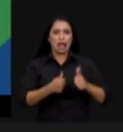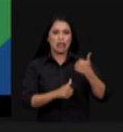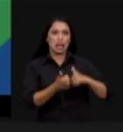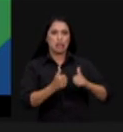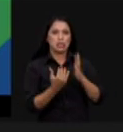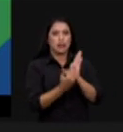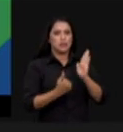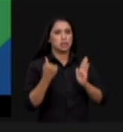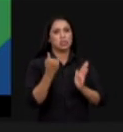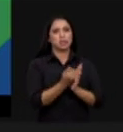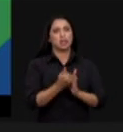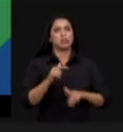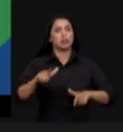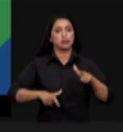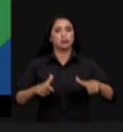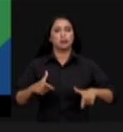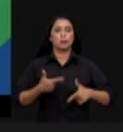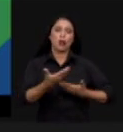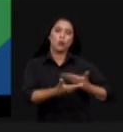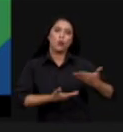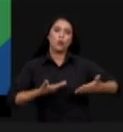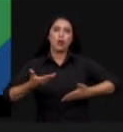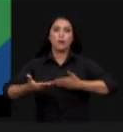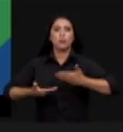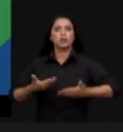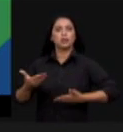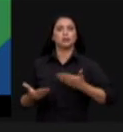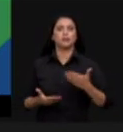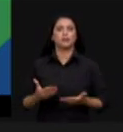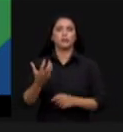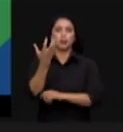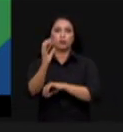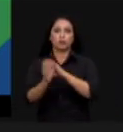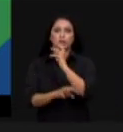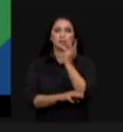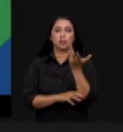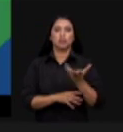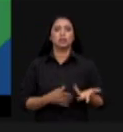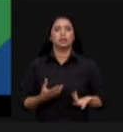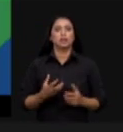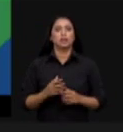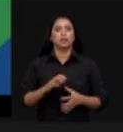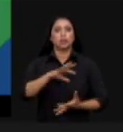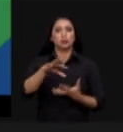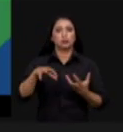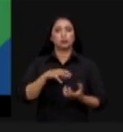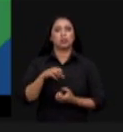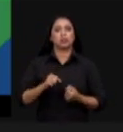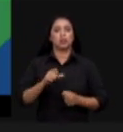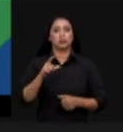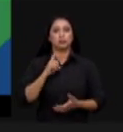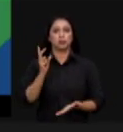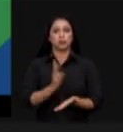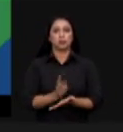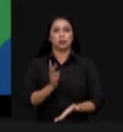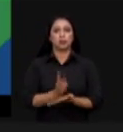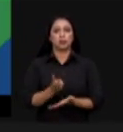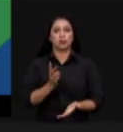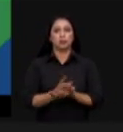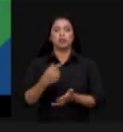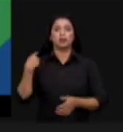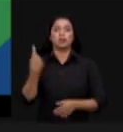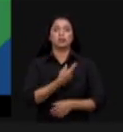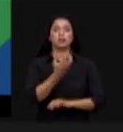avançada e trabalho colaborativo Com manejo florestal sustentável garantimos a preservação das nossas